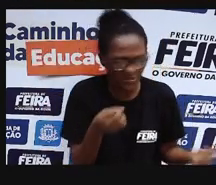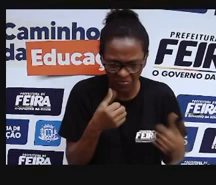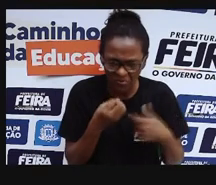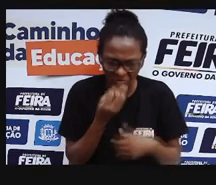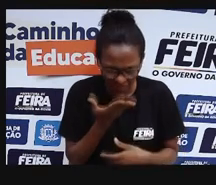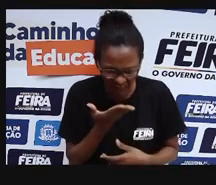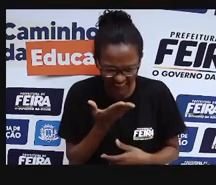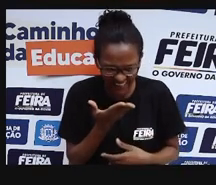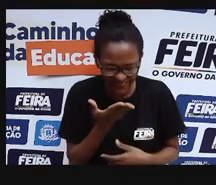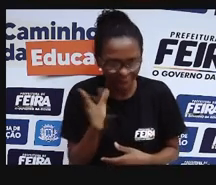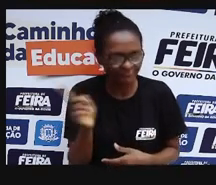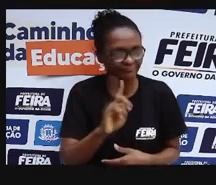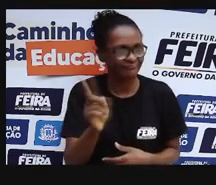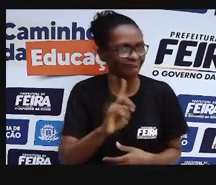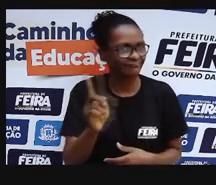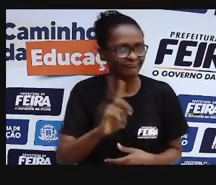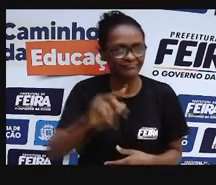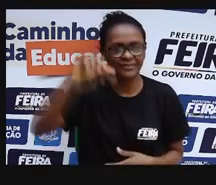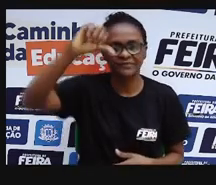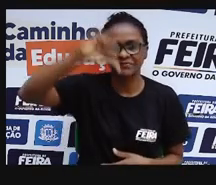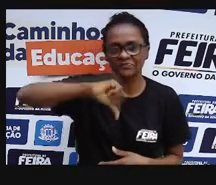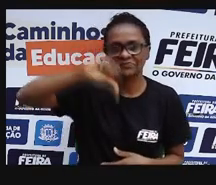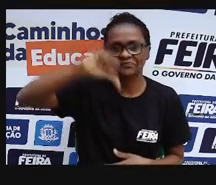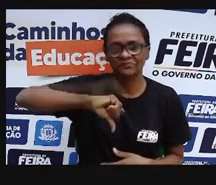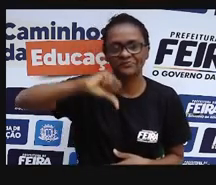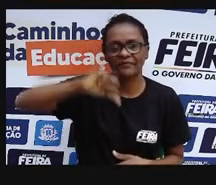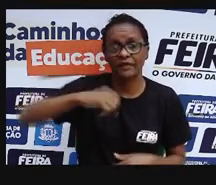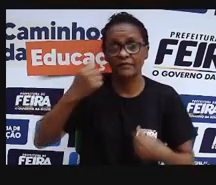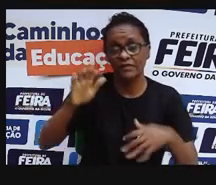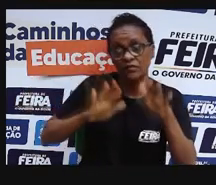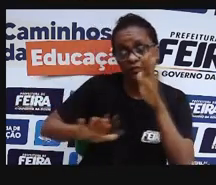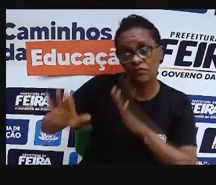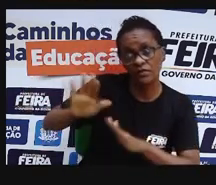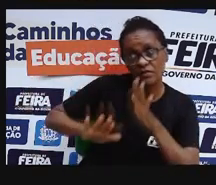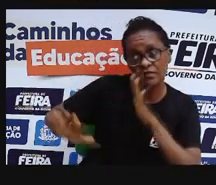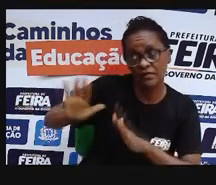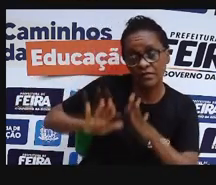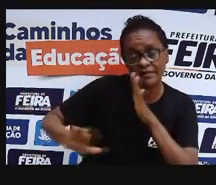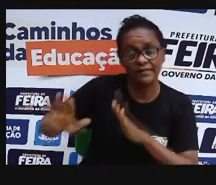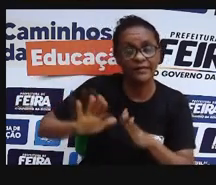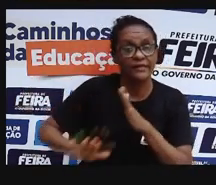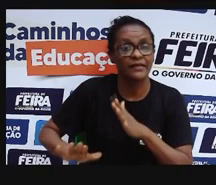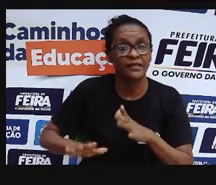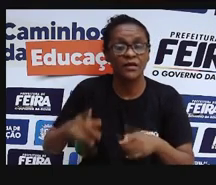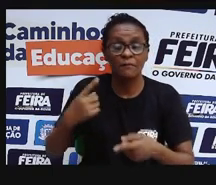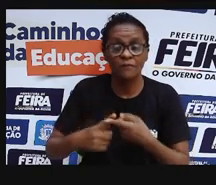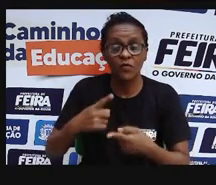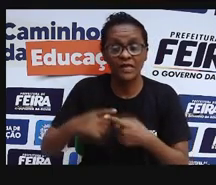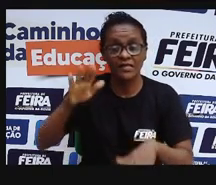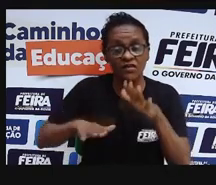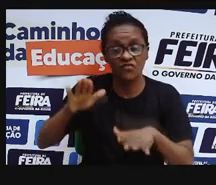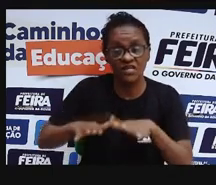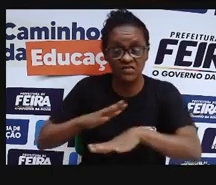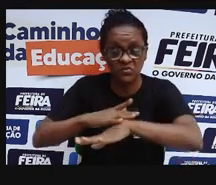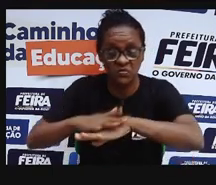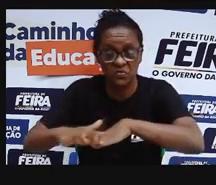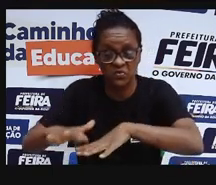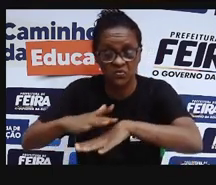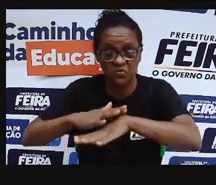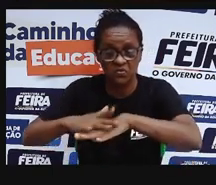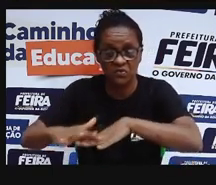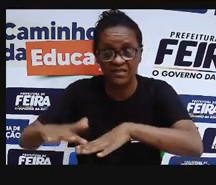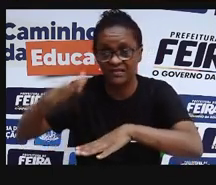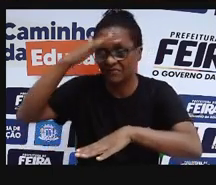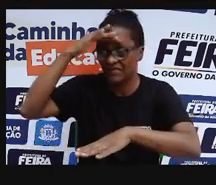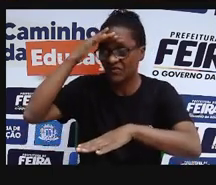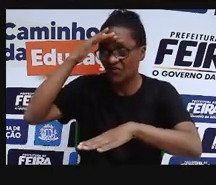são boas para a nossa saúde? Ou será que elas são condições que podem gerar doença? Se elas